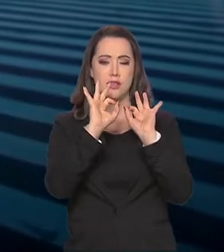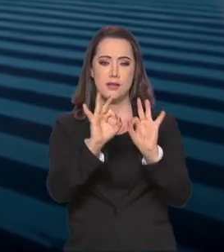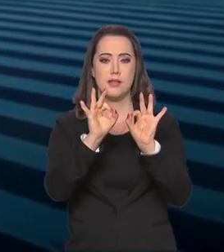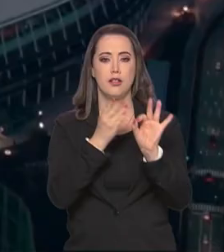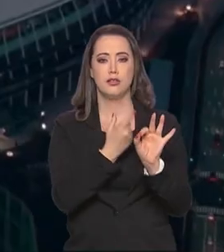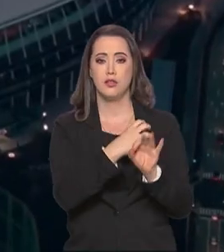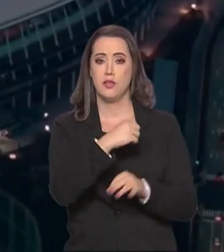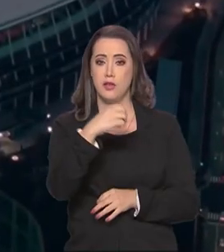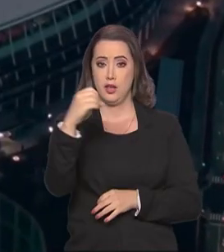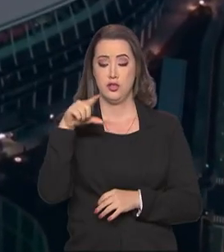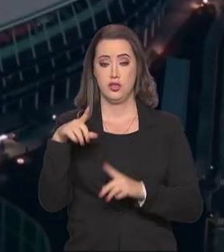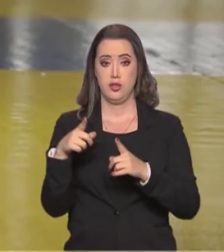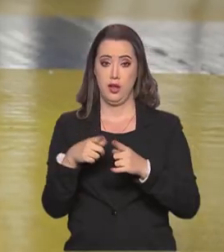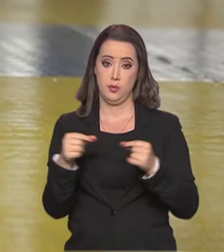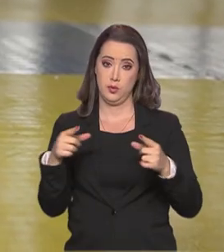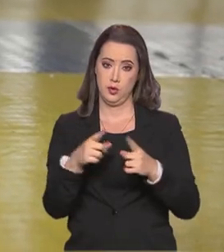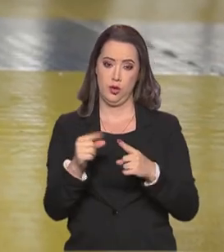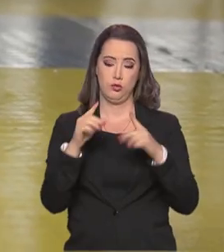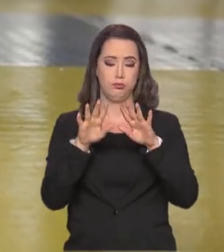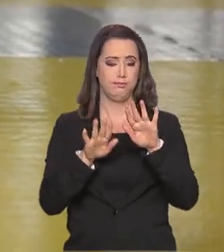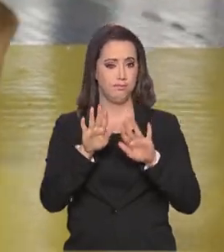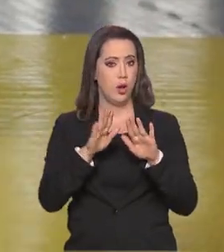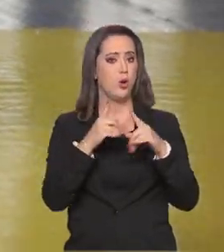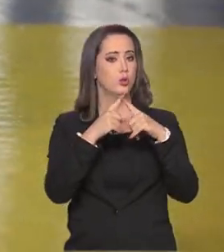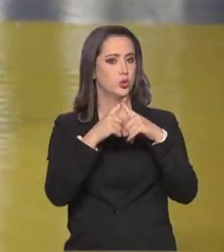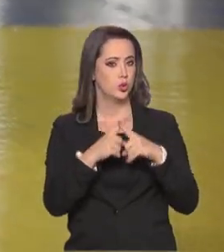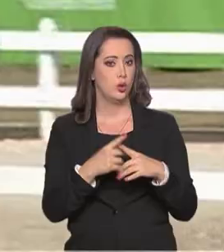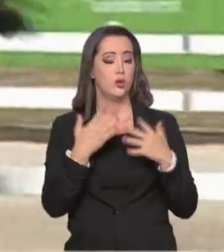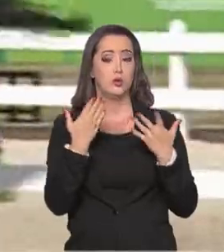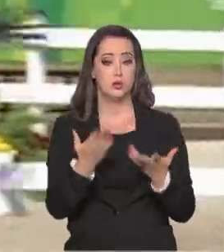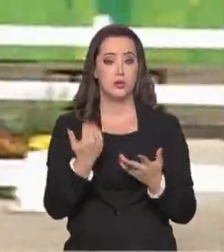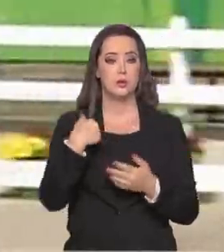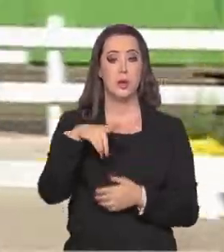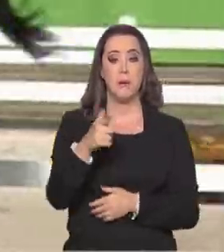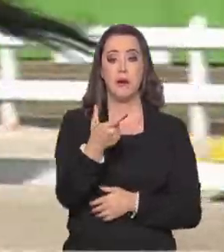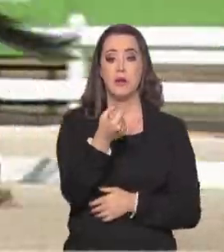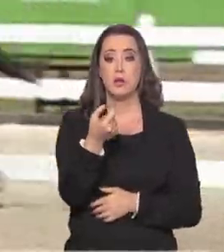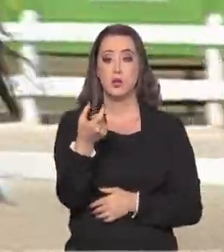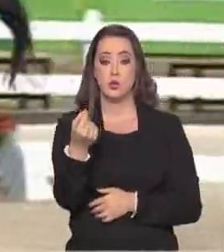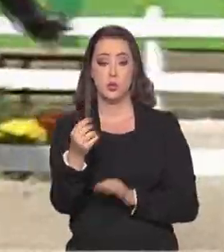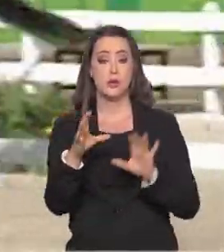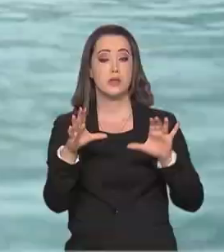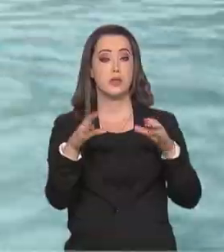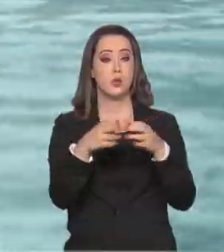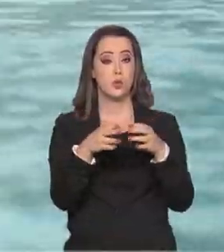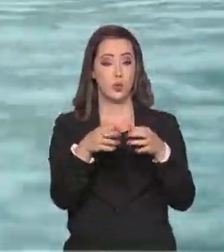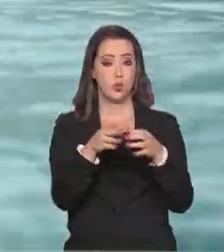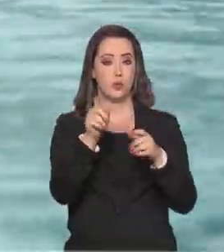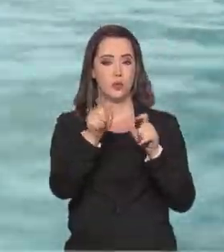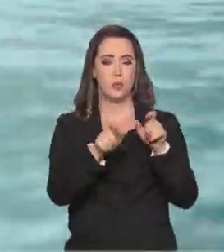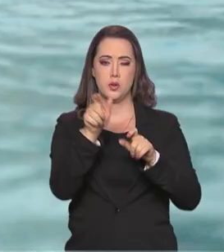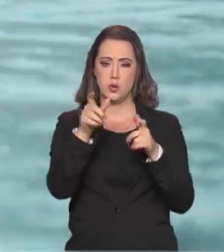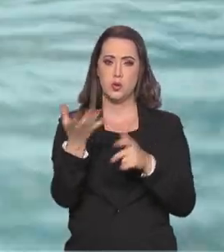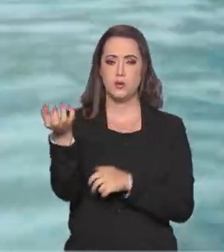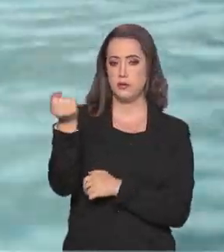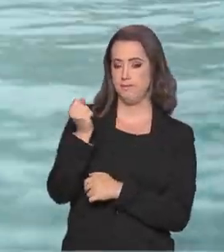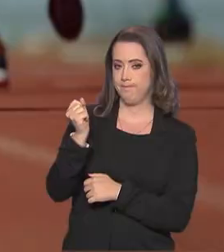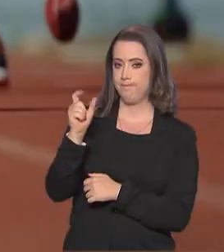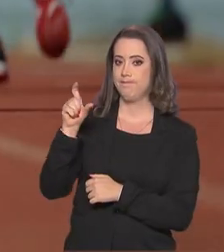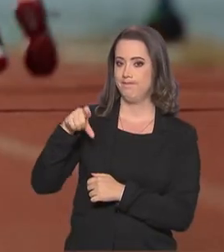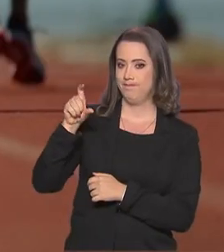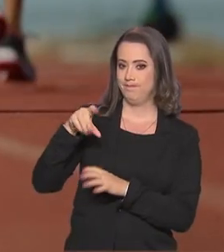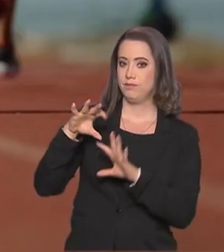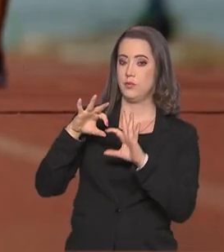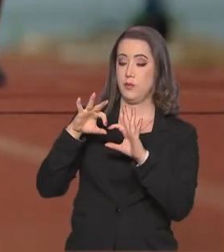de Tóquio em 33 modalidades e mais de 200 esportistas da delegação brasileira fazem parte do programa Bolsa Atleta,